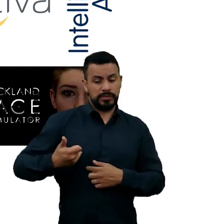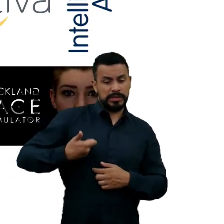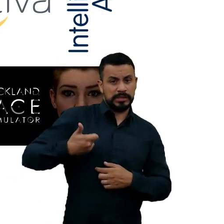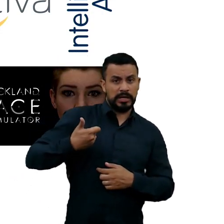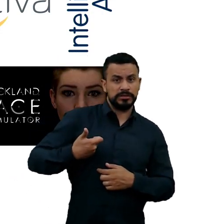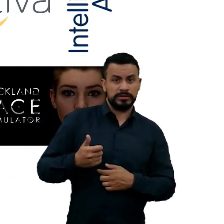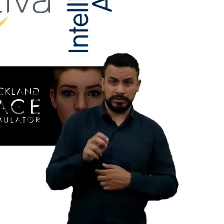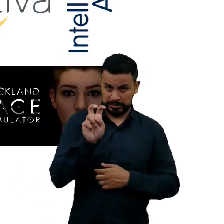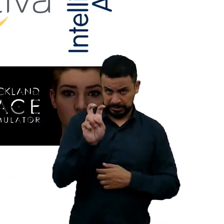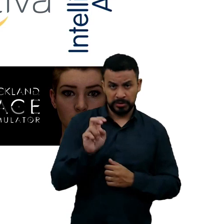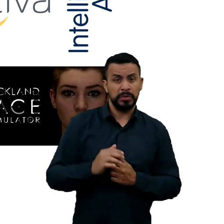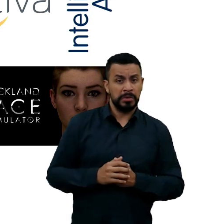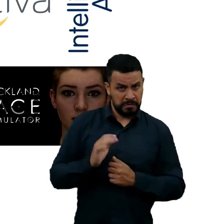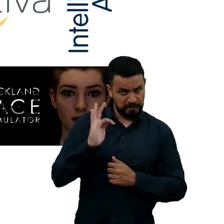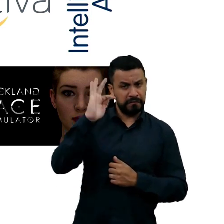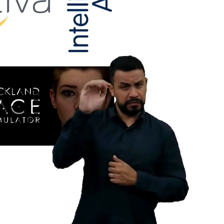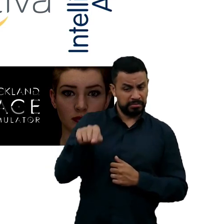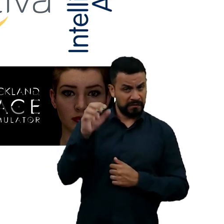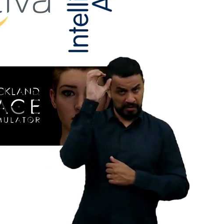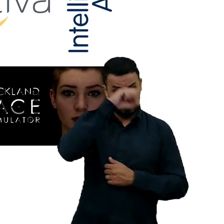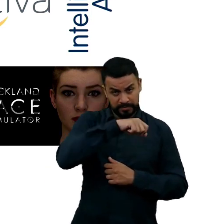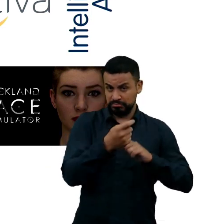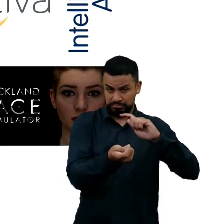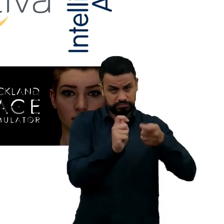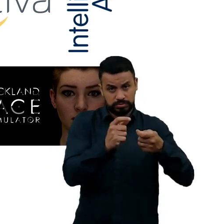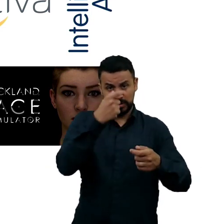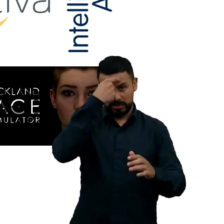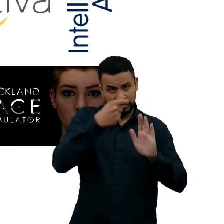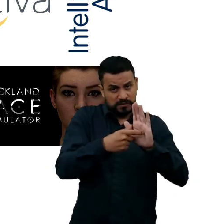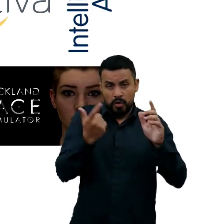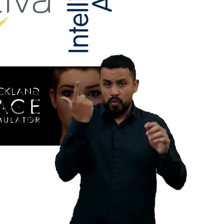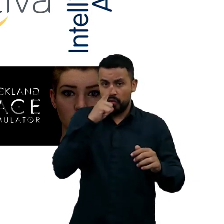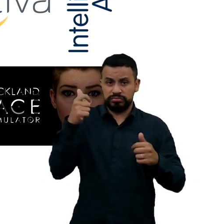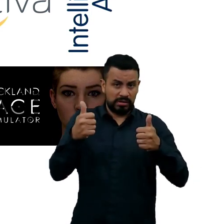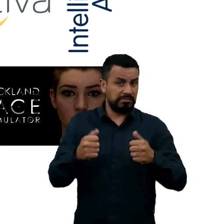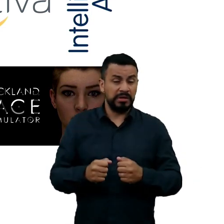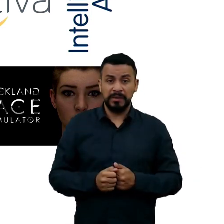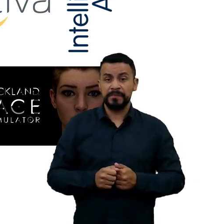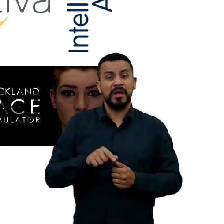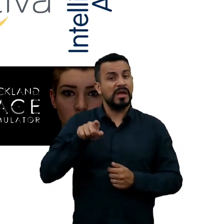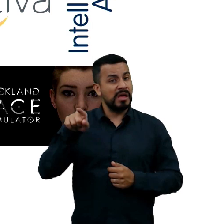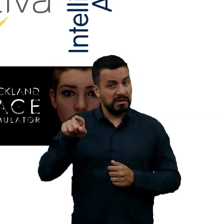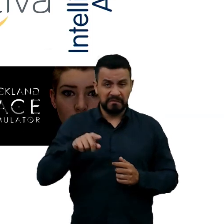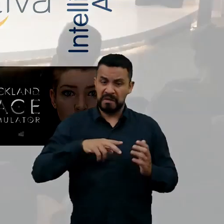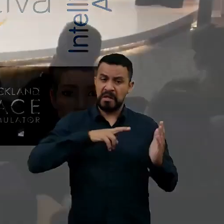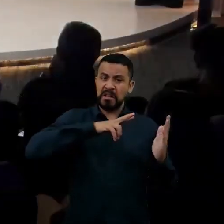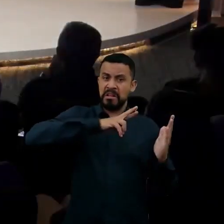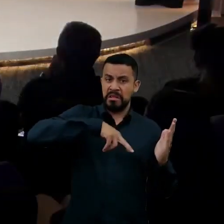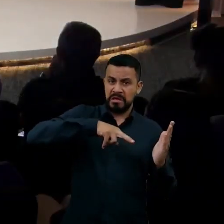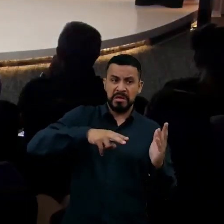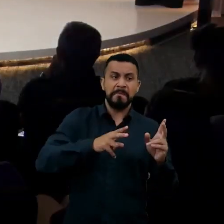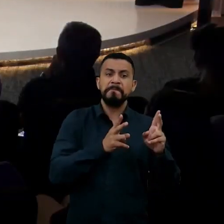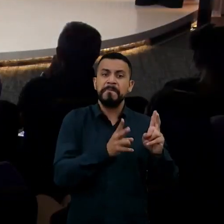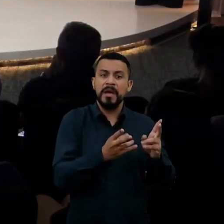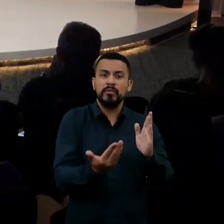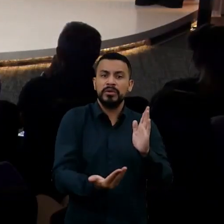ele vai se adaptar com inteligência artificial. ele vai ler o mesmo livro cinco mil vezes. Imagina,